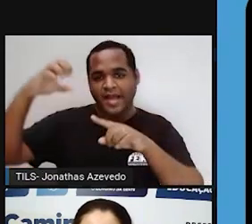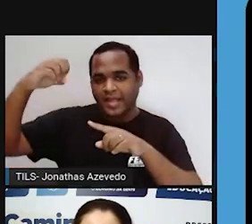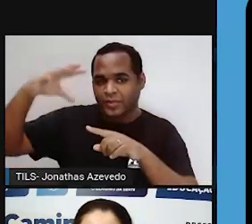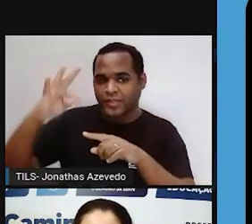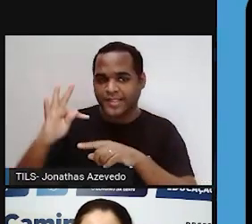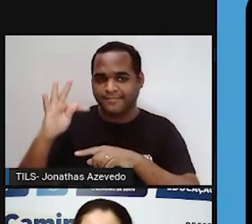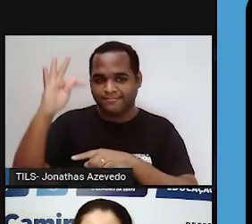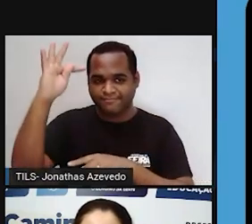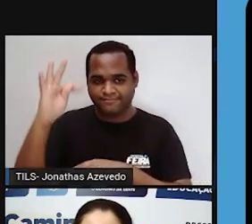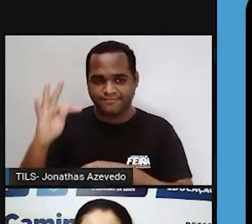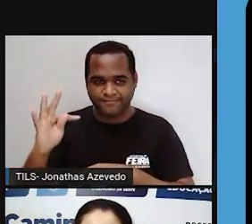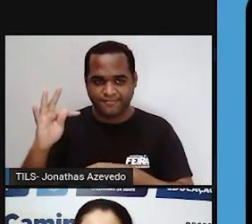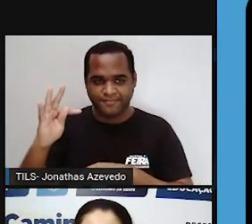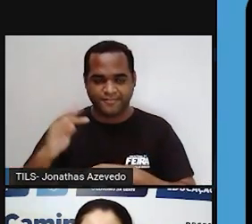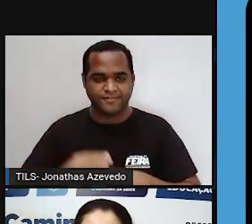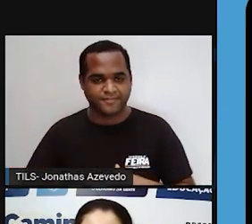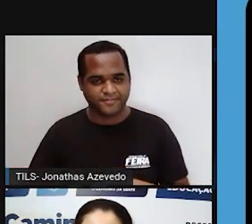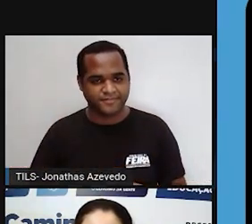temperatura.